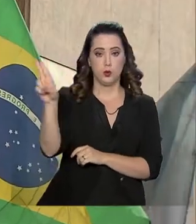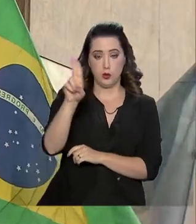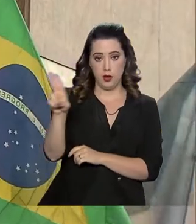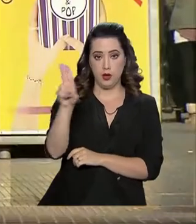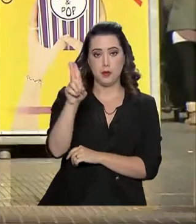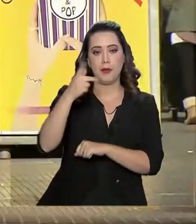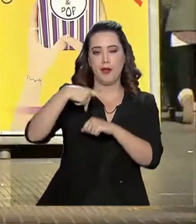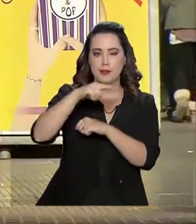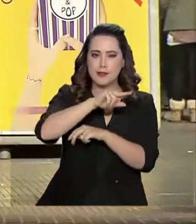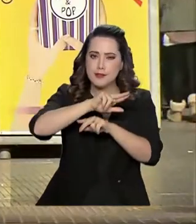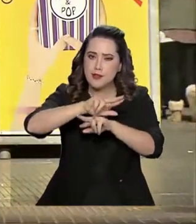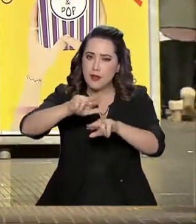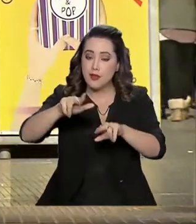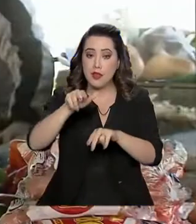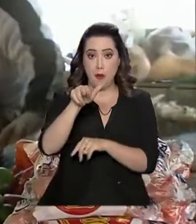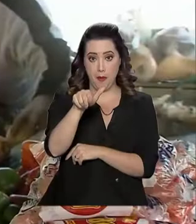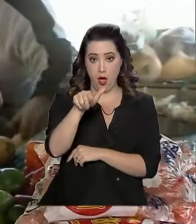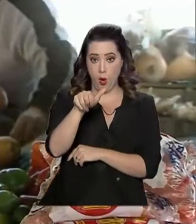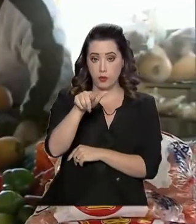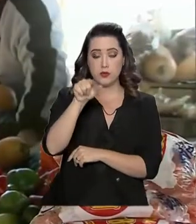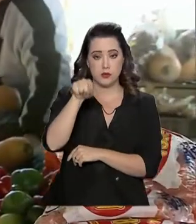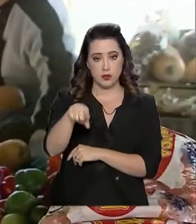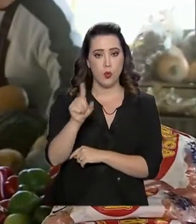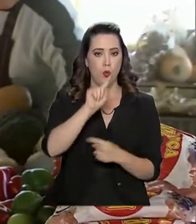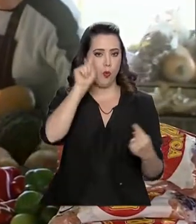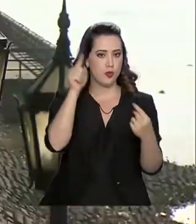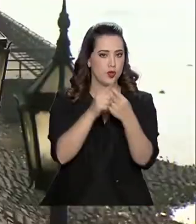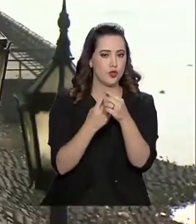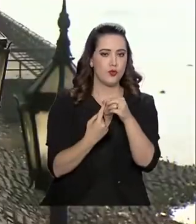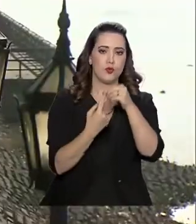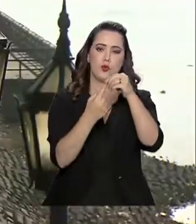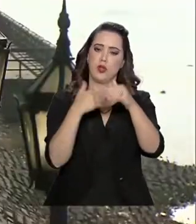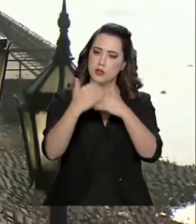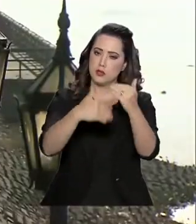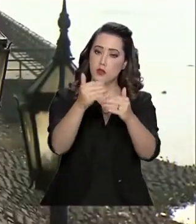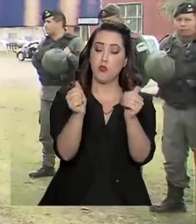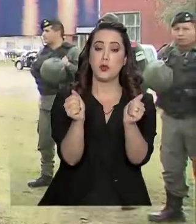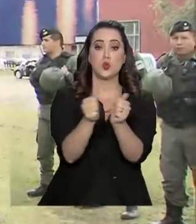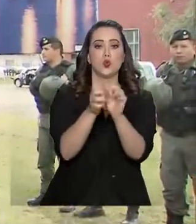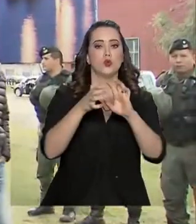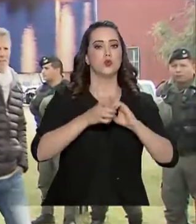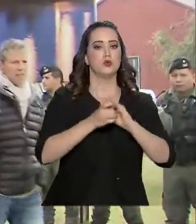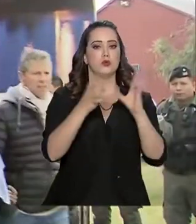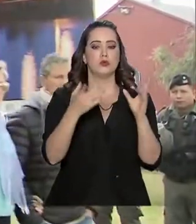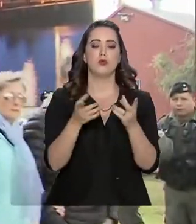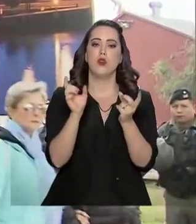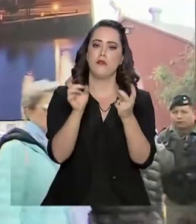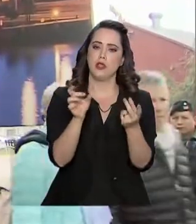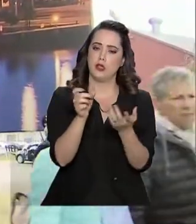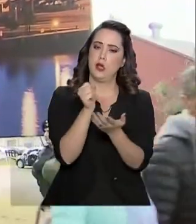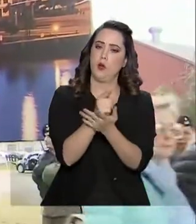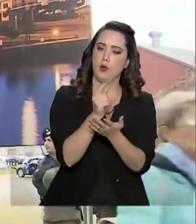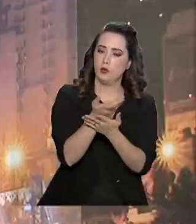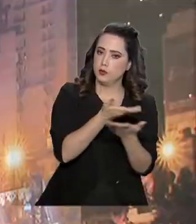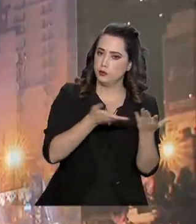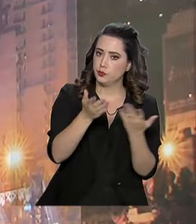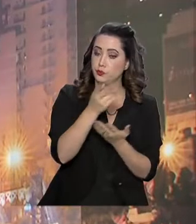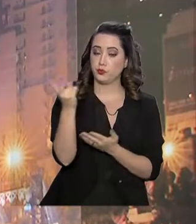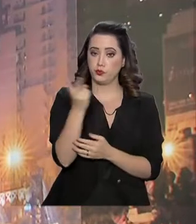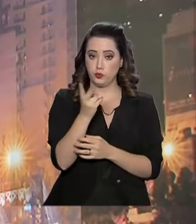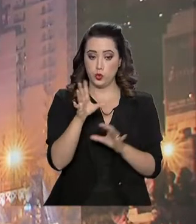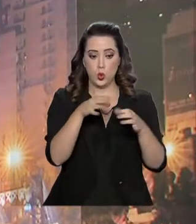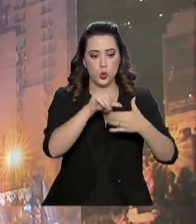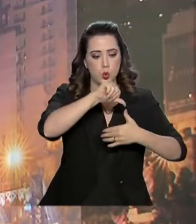Nações irmãs com objetivo em comum. Desenvolvimento econômico com democracia. O mercado comum do Sul ou Mercosul foi